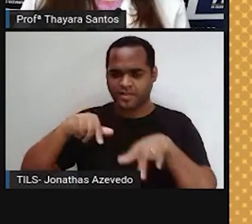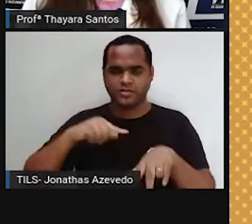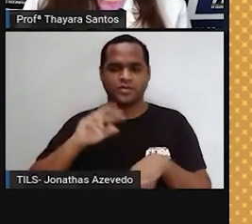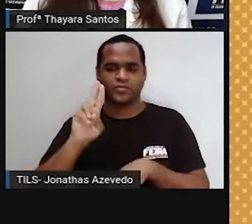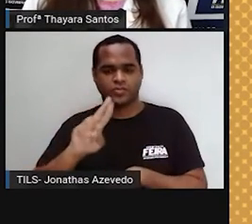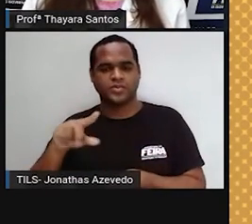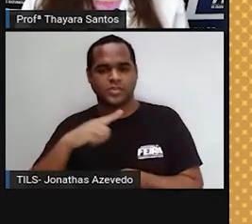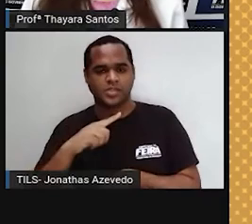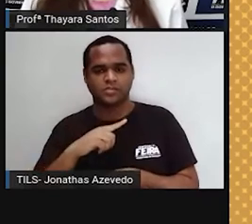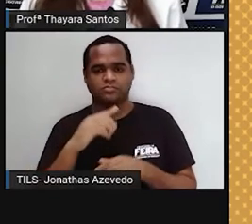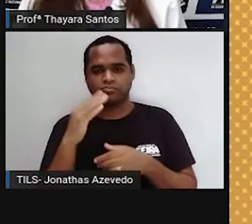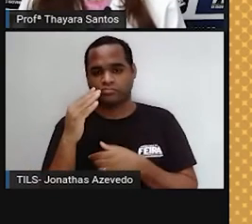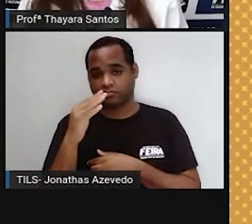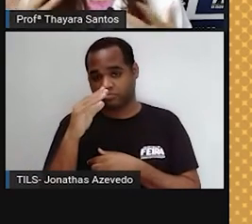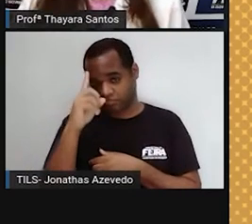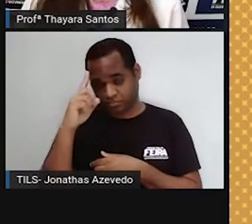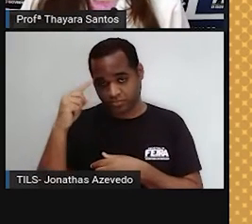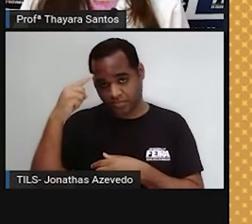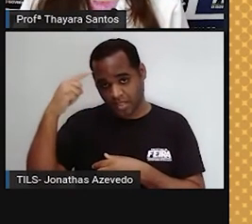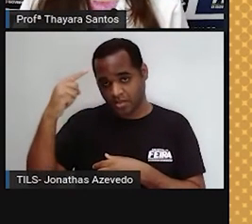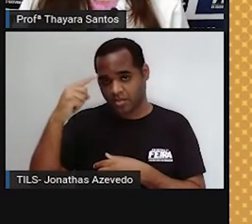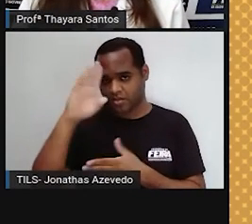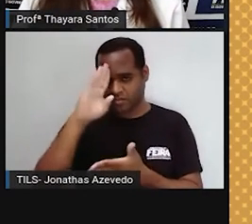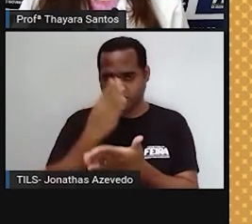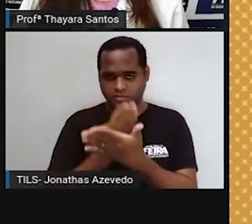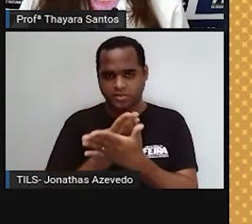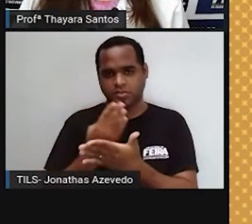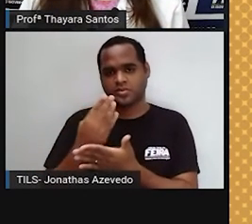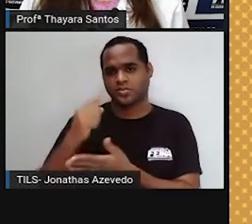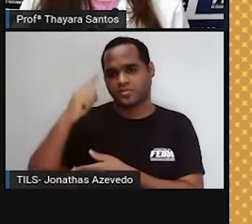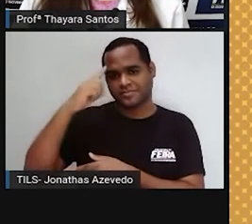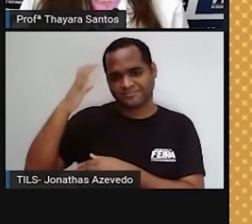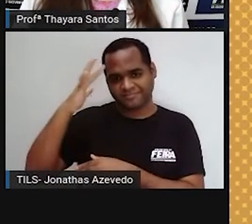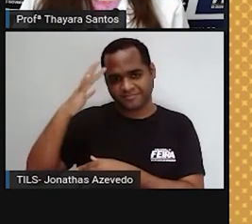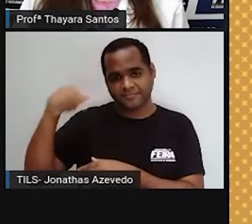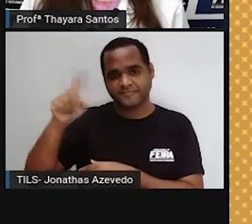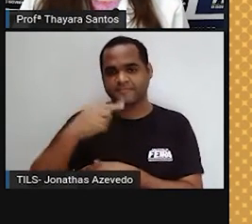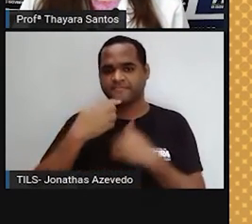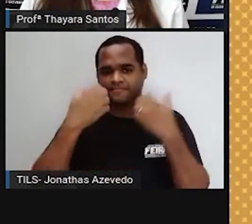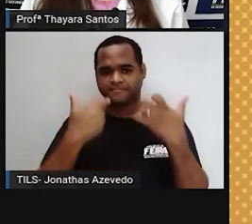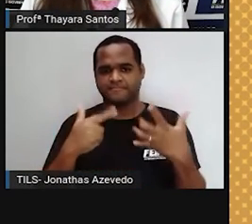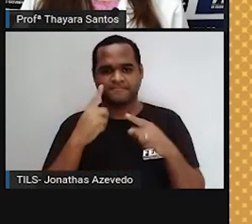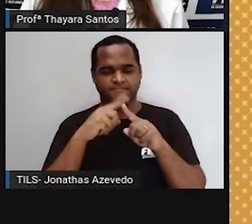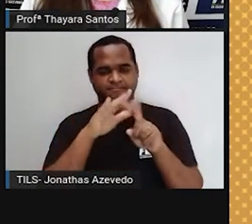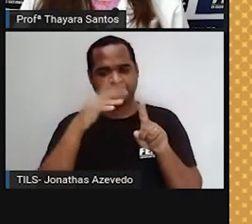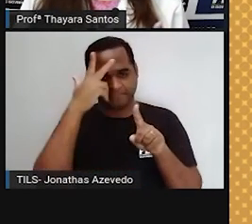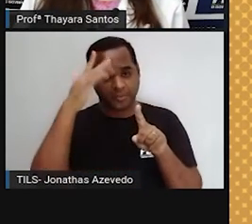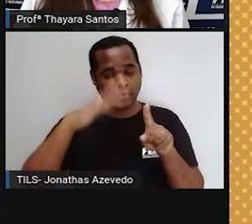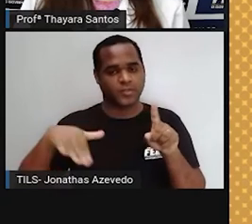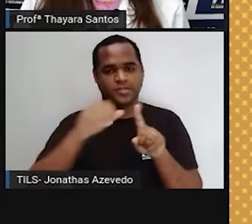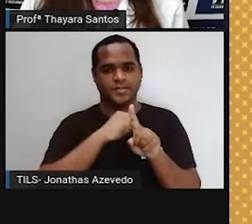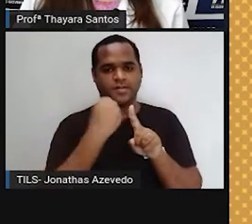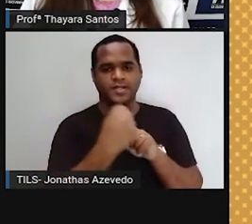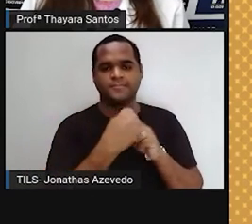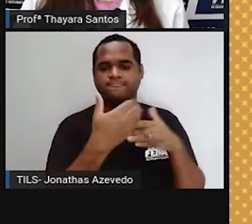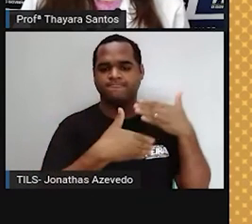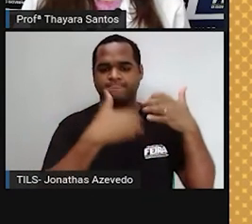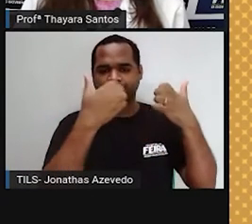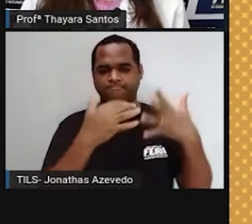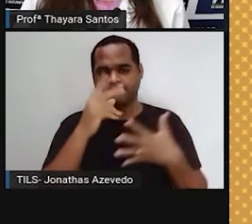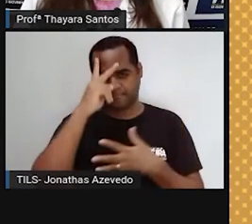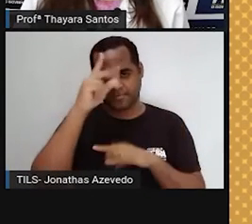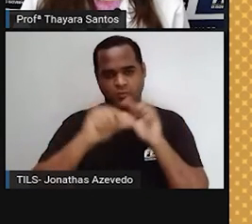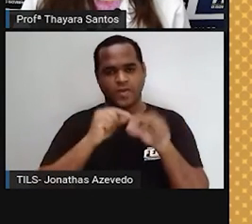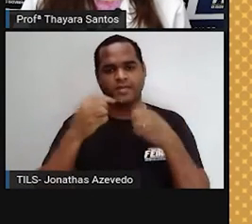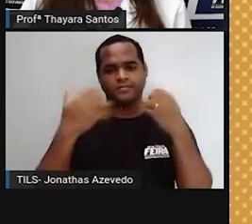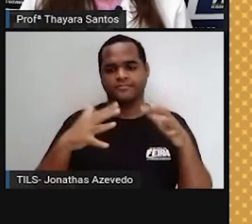descrever as suas crenças e a mitologia. E justamente por isso, diferentes civilizações adotaram ao longo da história as suas próprias